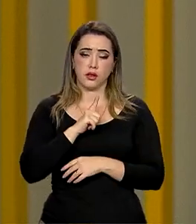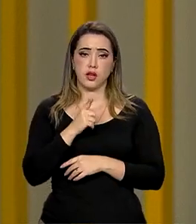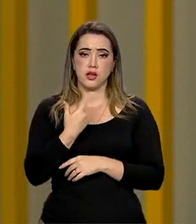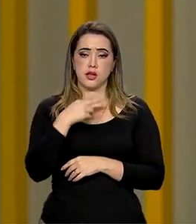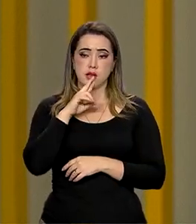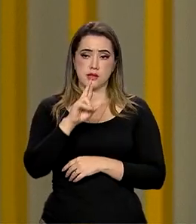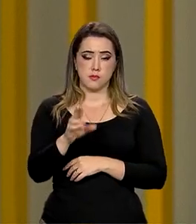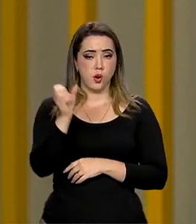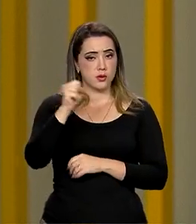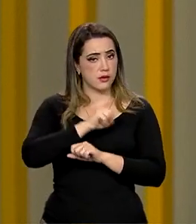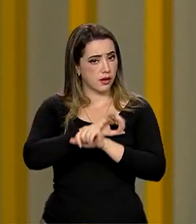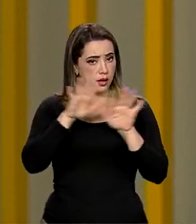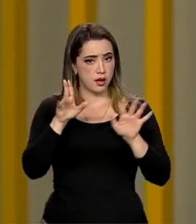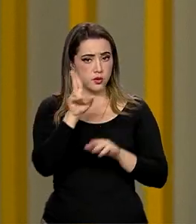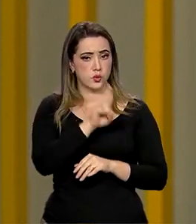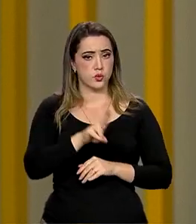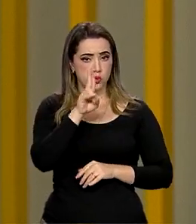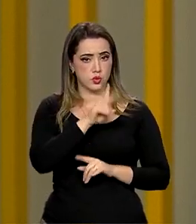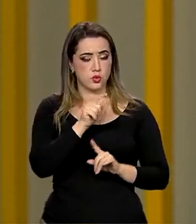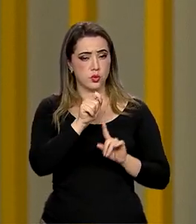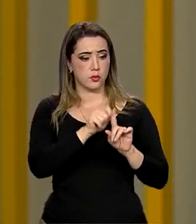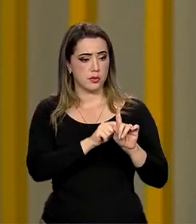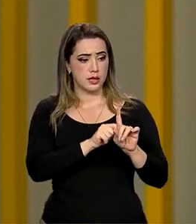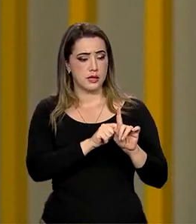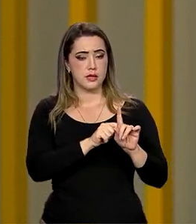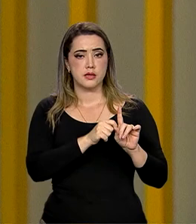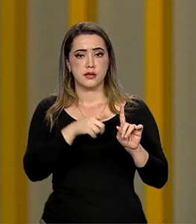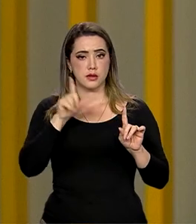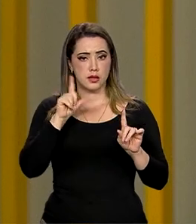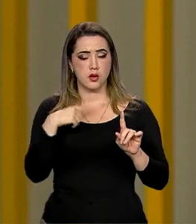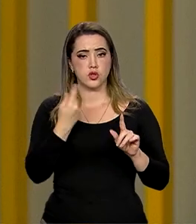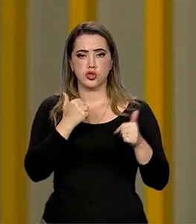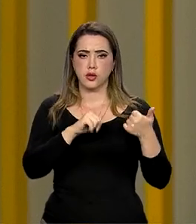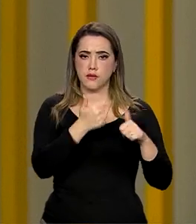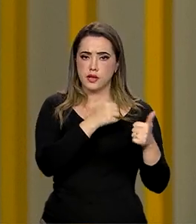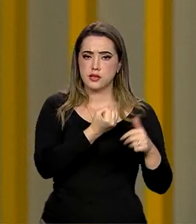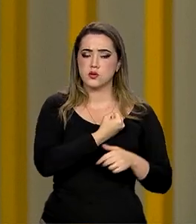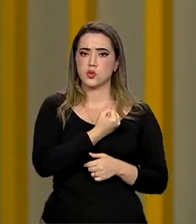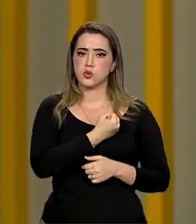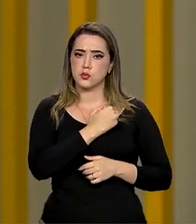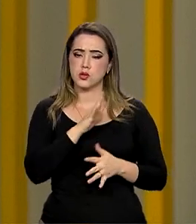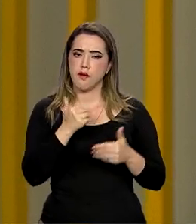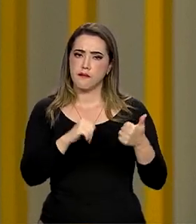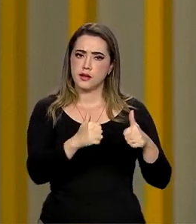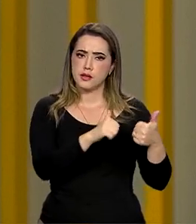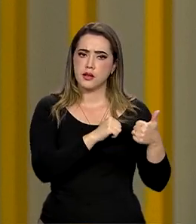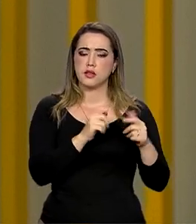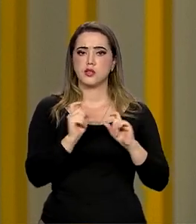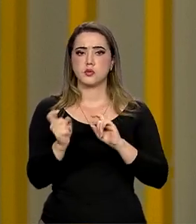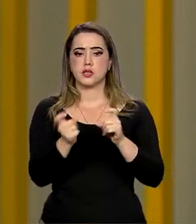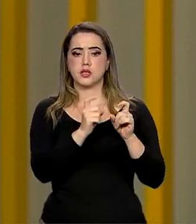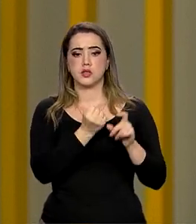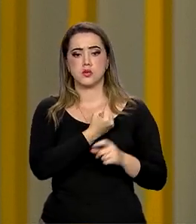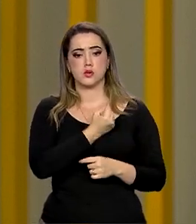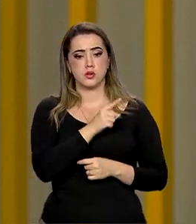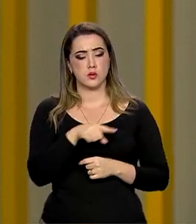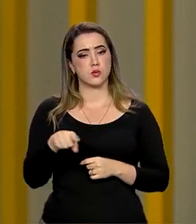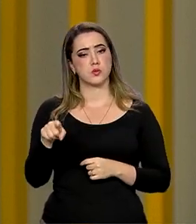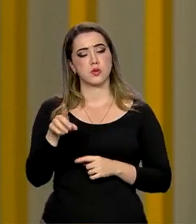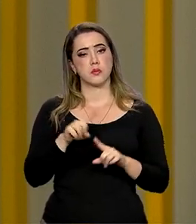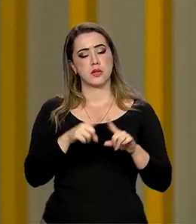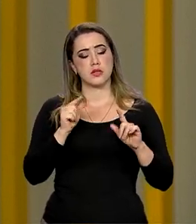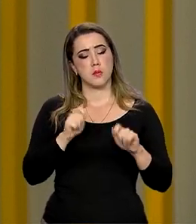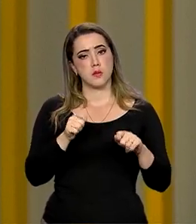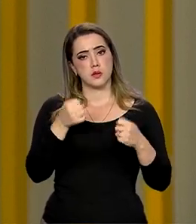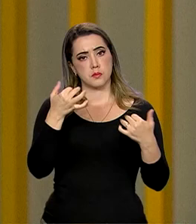nós iniciamos o uso no final do mês passado, estamos avaliando os números, estamos avaliando a gestão desses dados, mas